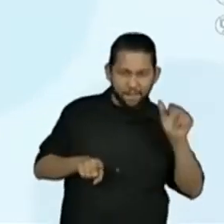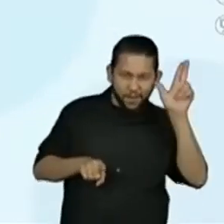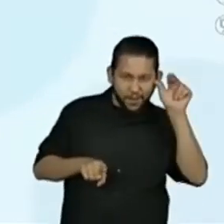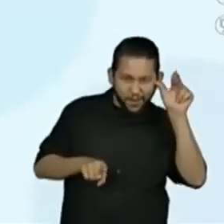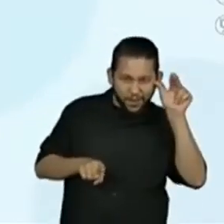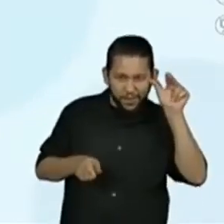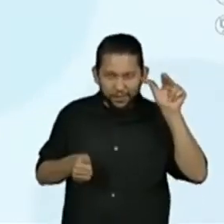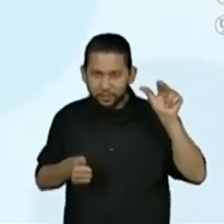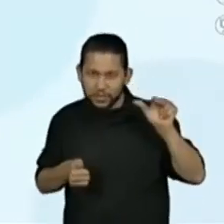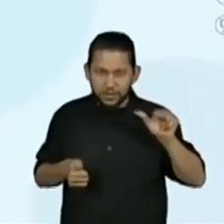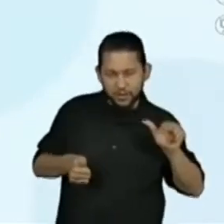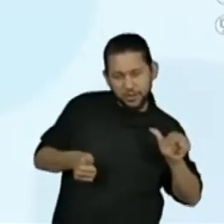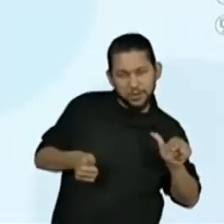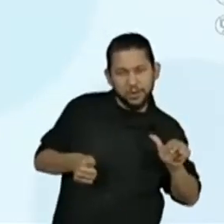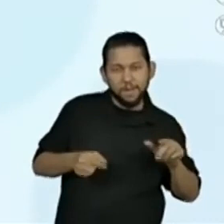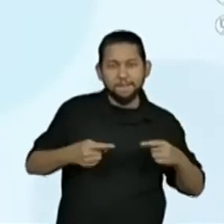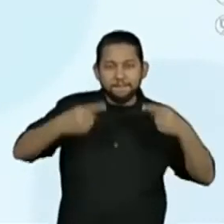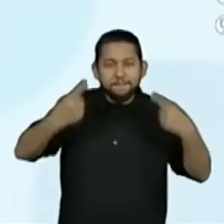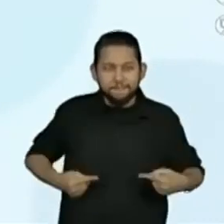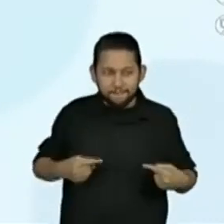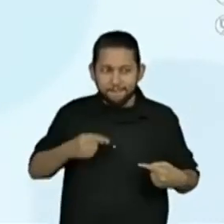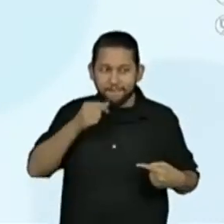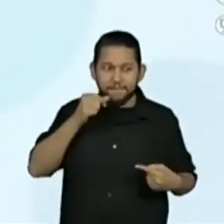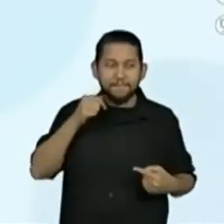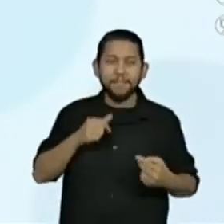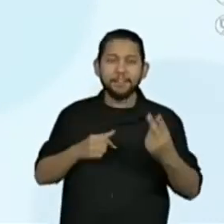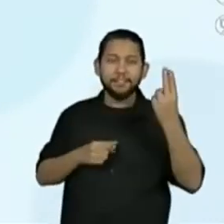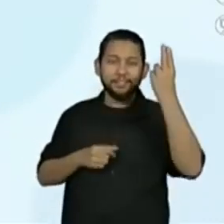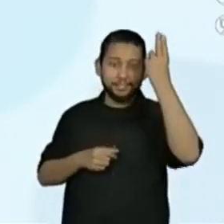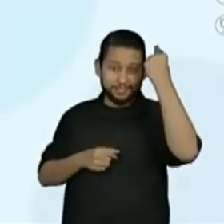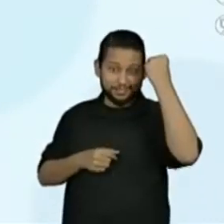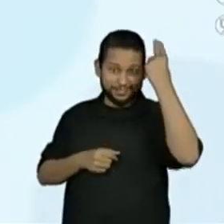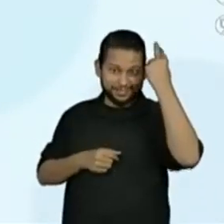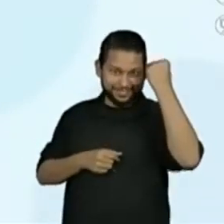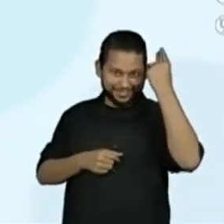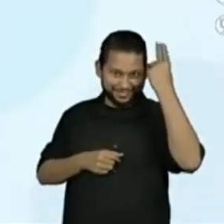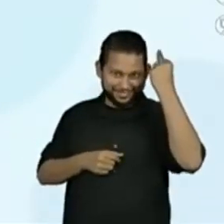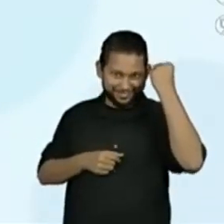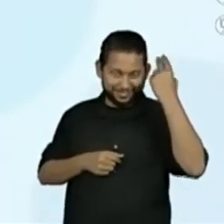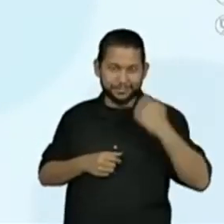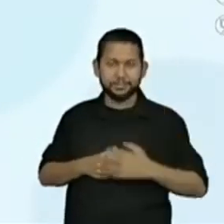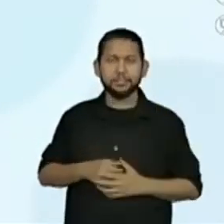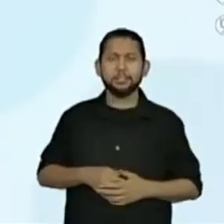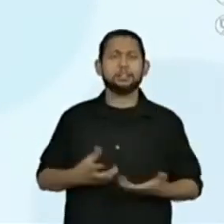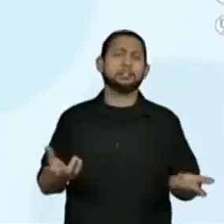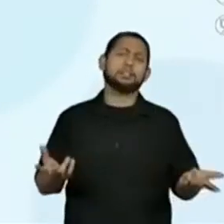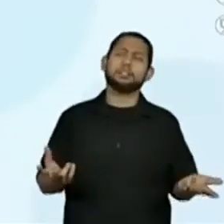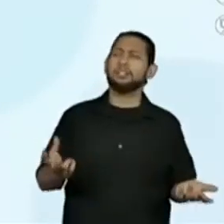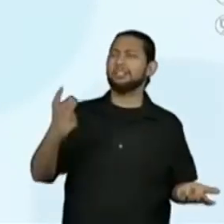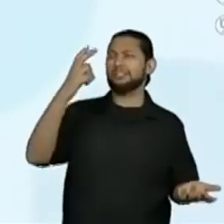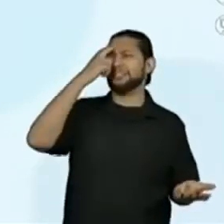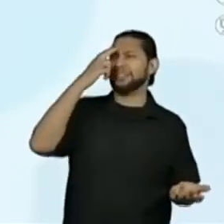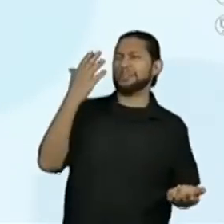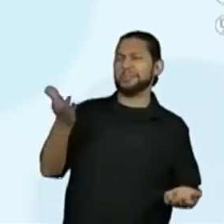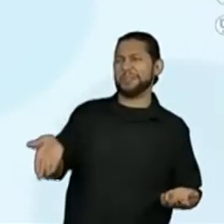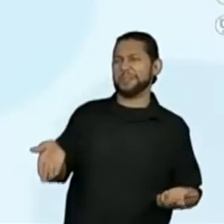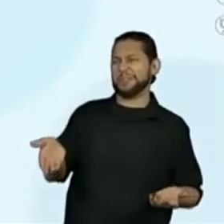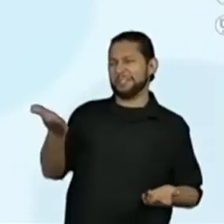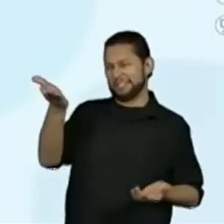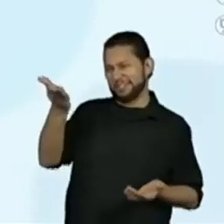participando. Muito legal, professores? Parabéns. Que vergonha! Uma tartaruga